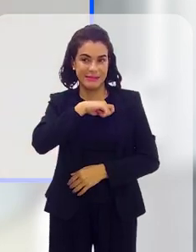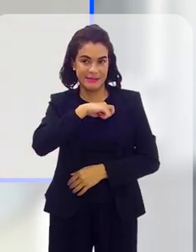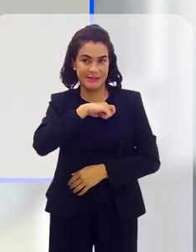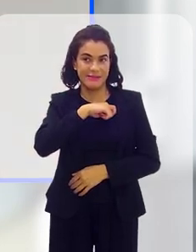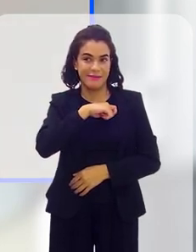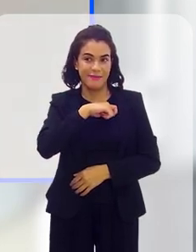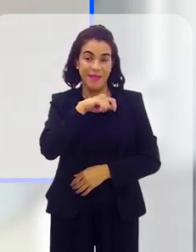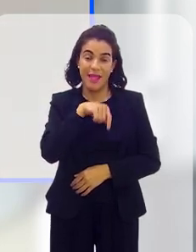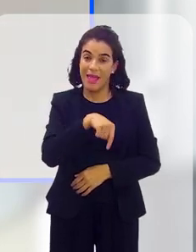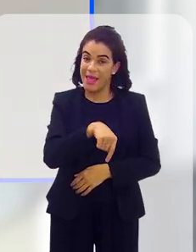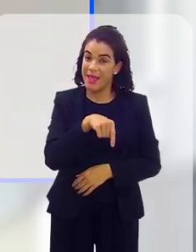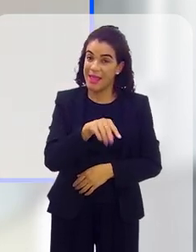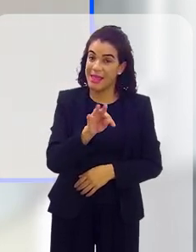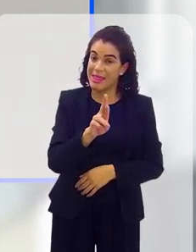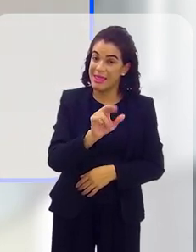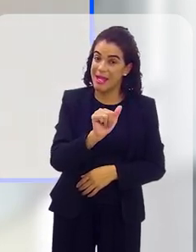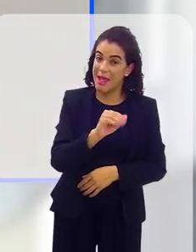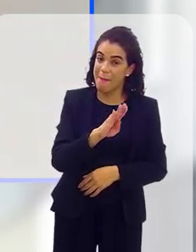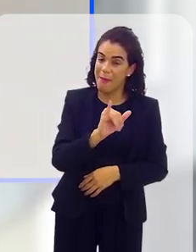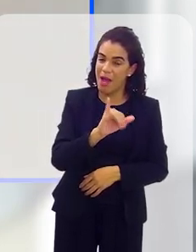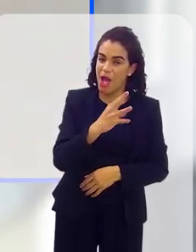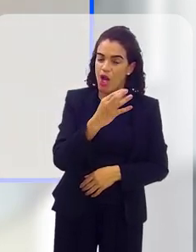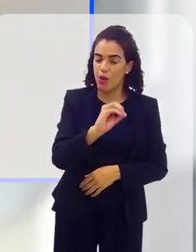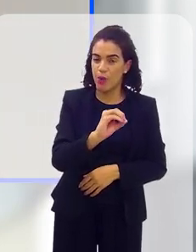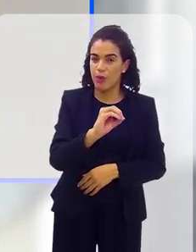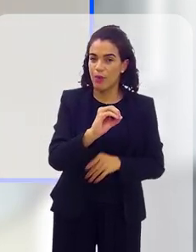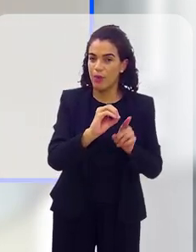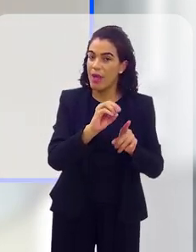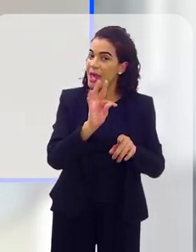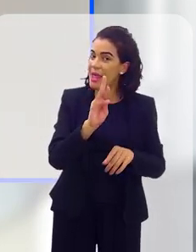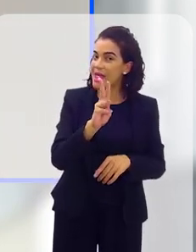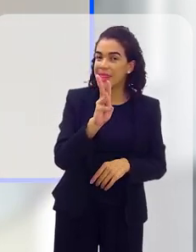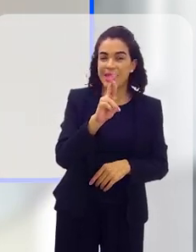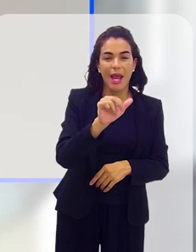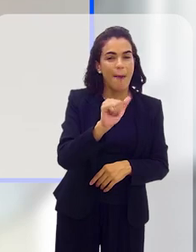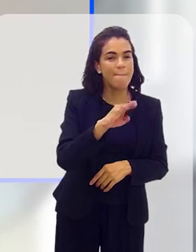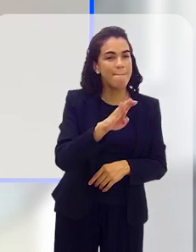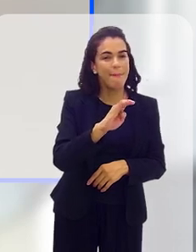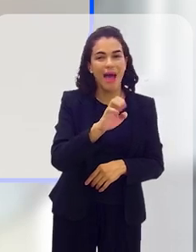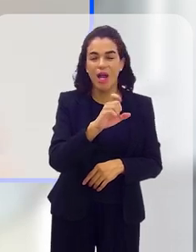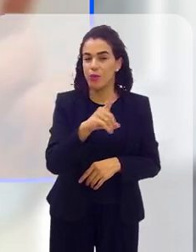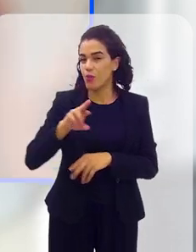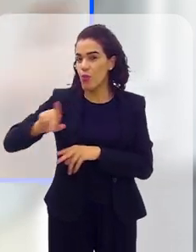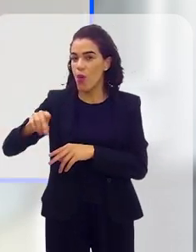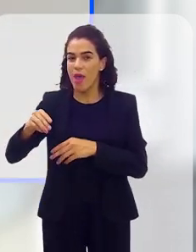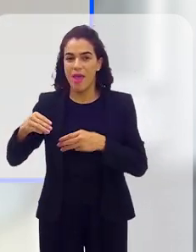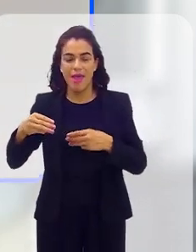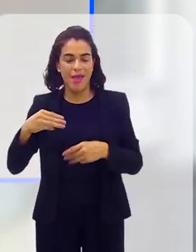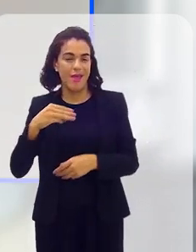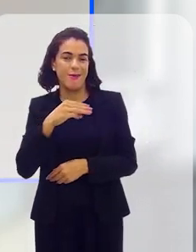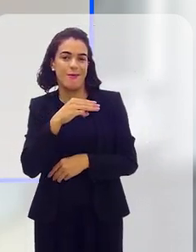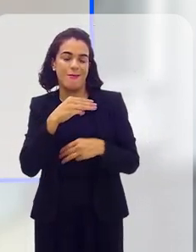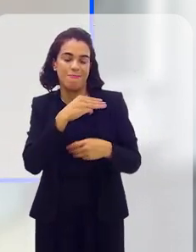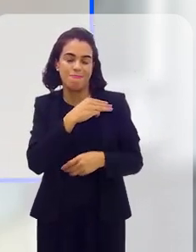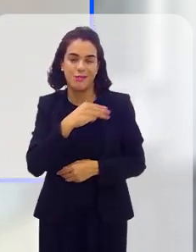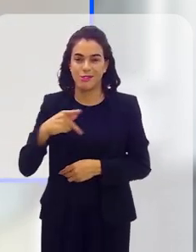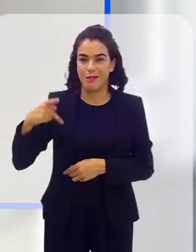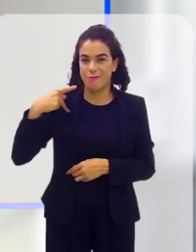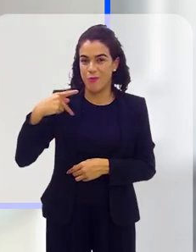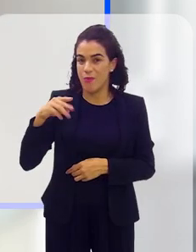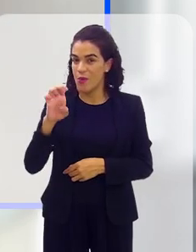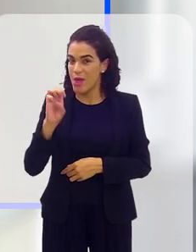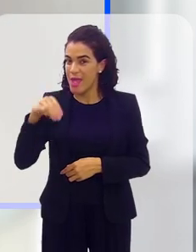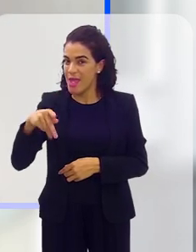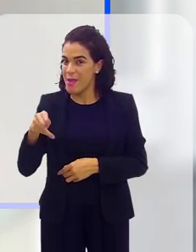a conduta dos auditores fiscais do trabalho, assim como o Ministério Público do Trabalho se chama trabalho, não se chama Ministério Público do Emprego,